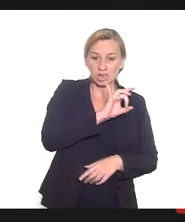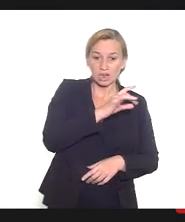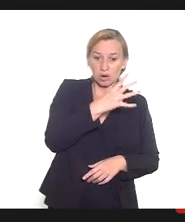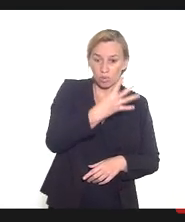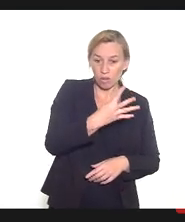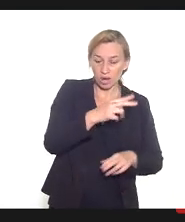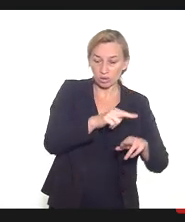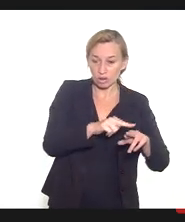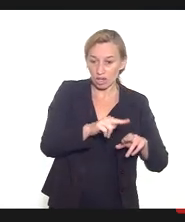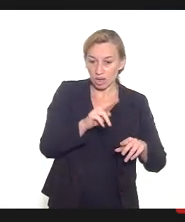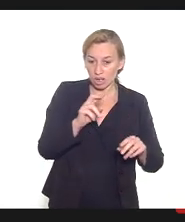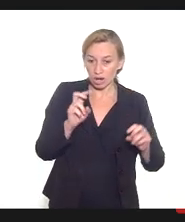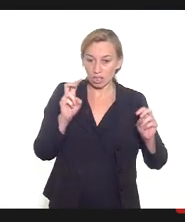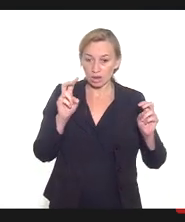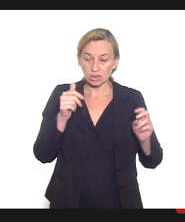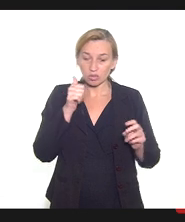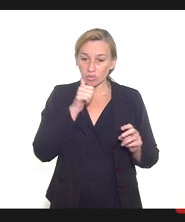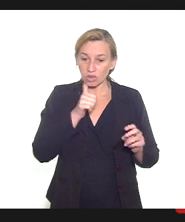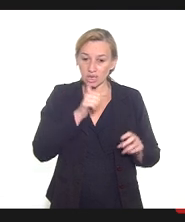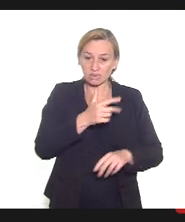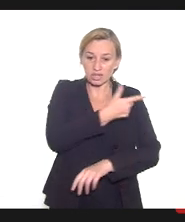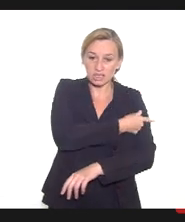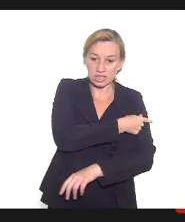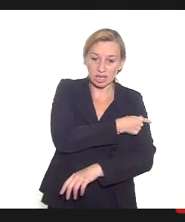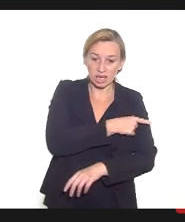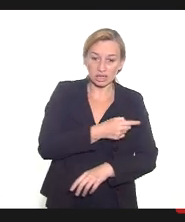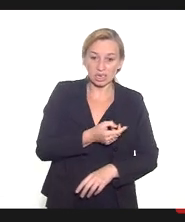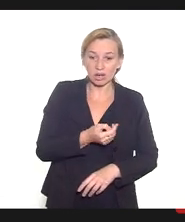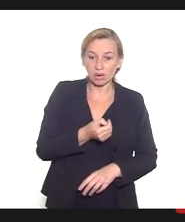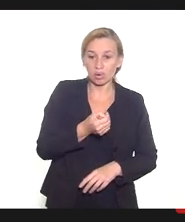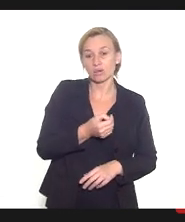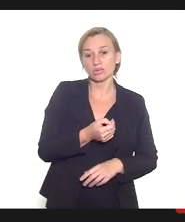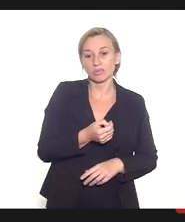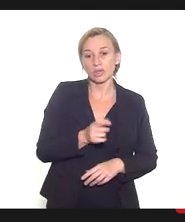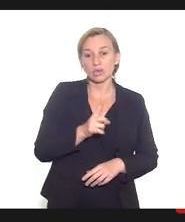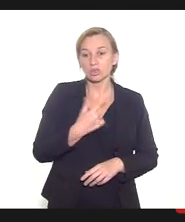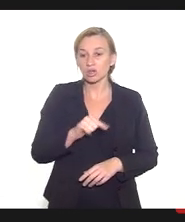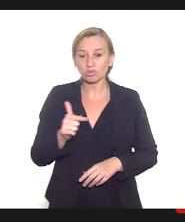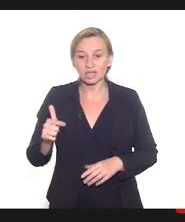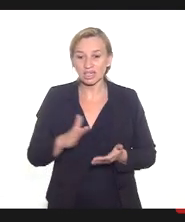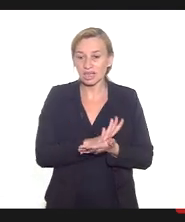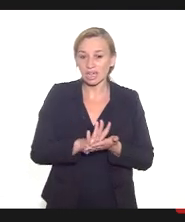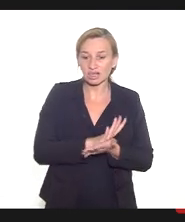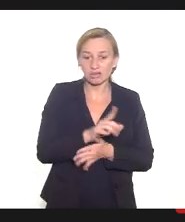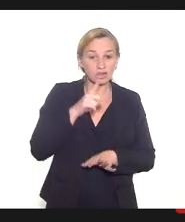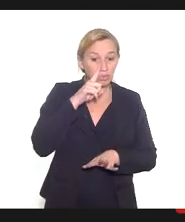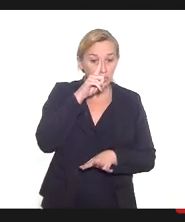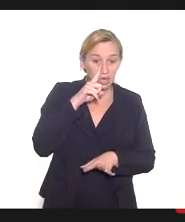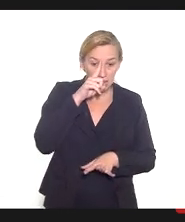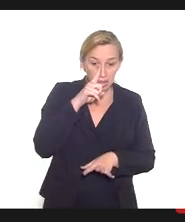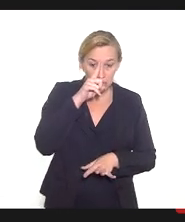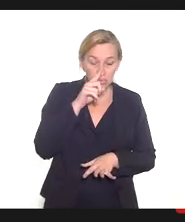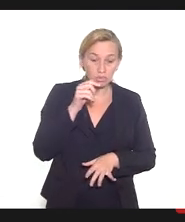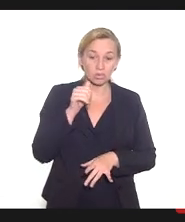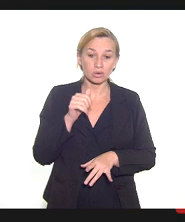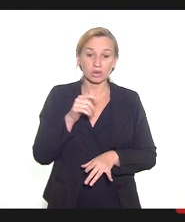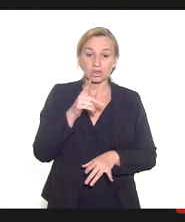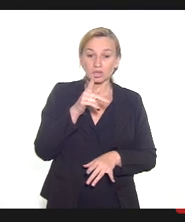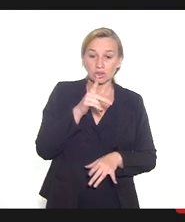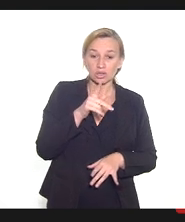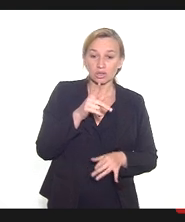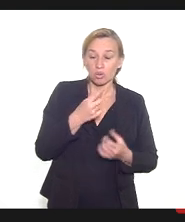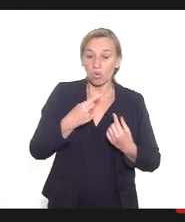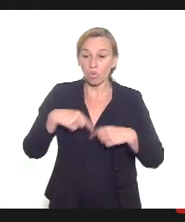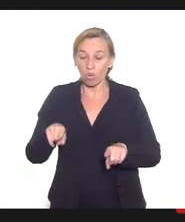vacinadas, não tem relação com os fatores de risco habituais para a trombose, não é uma contraindicação à